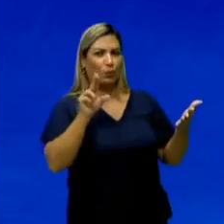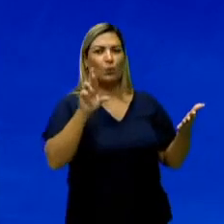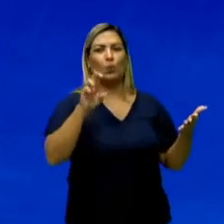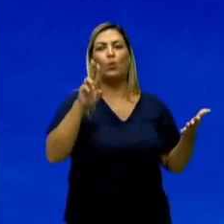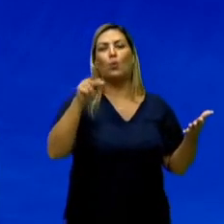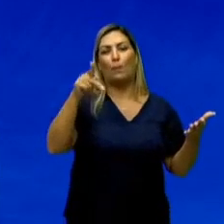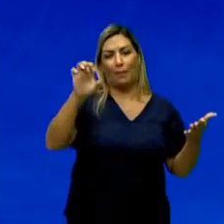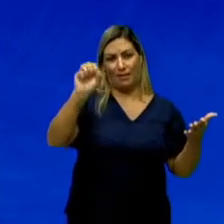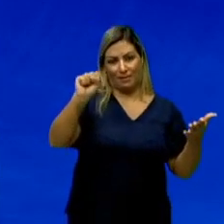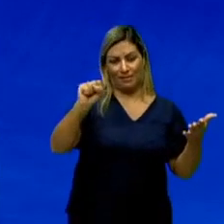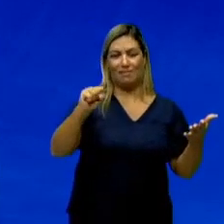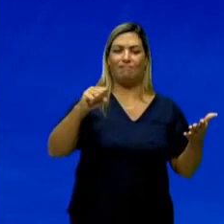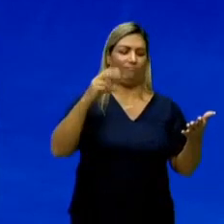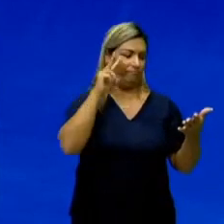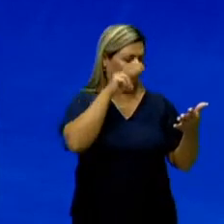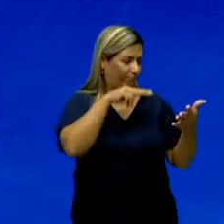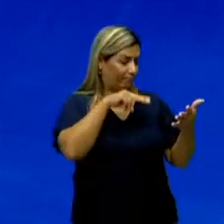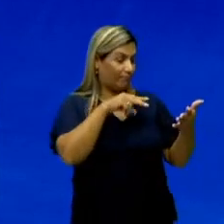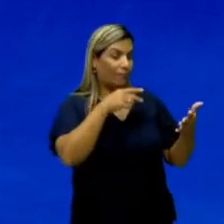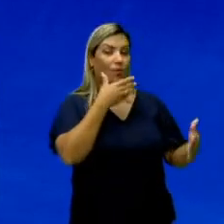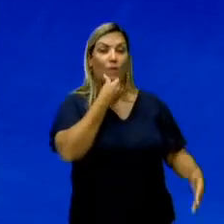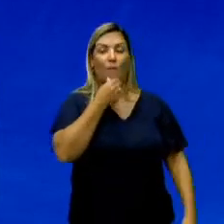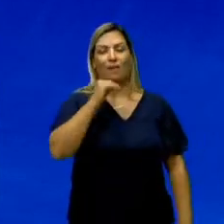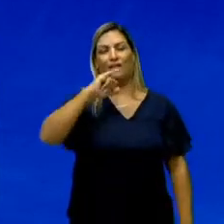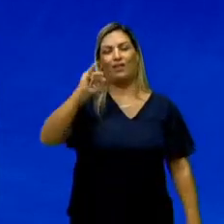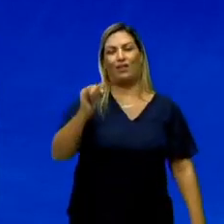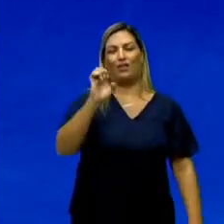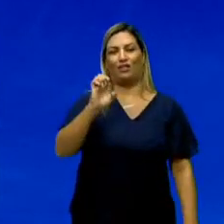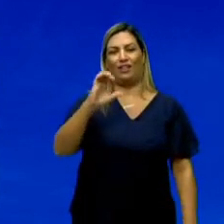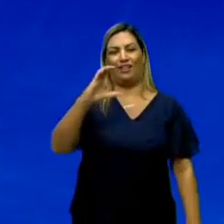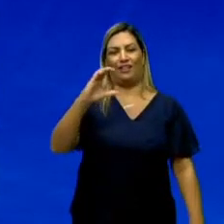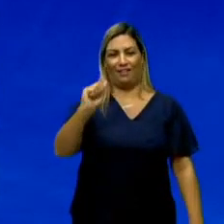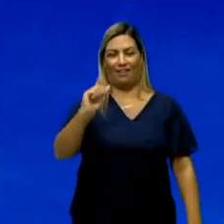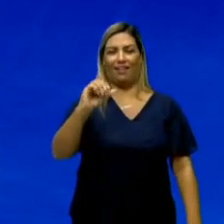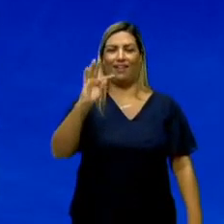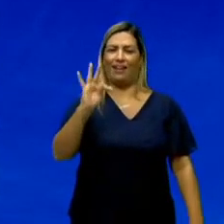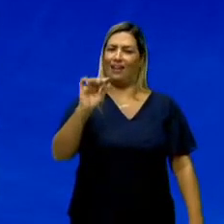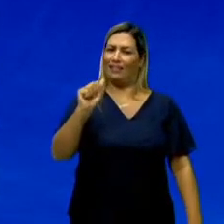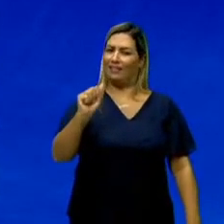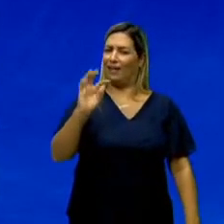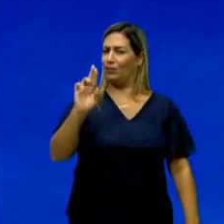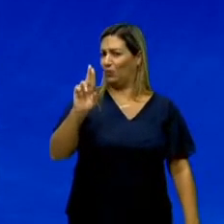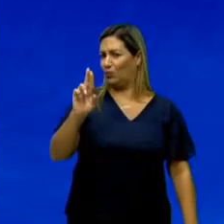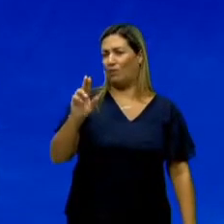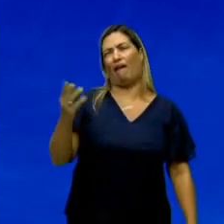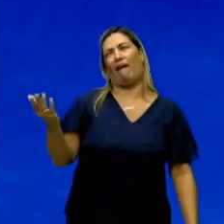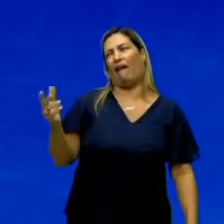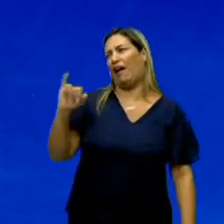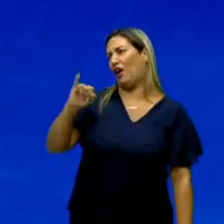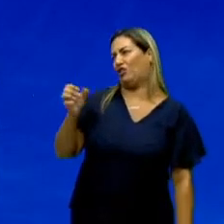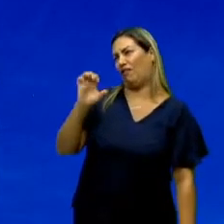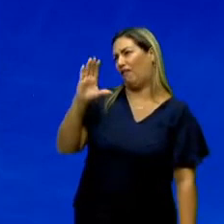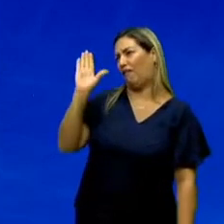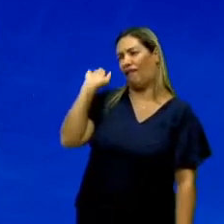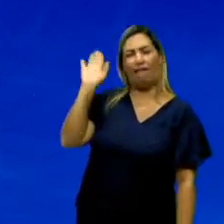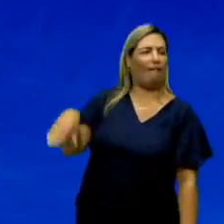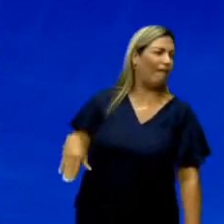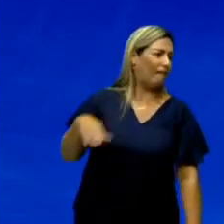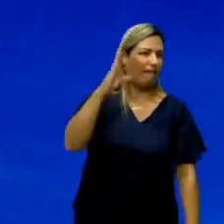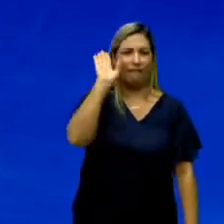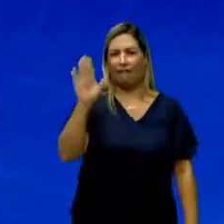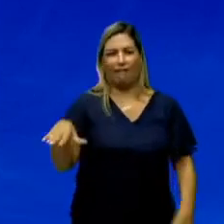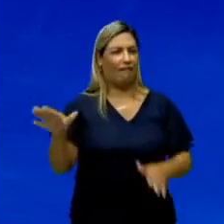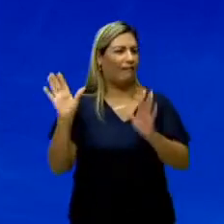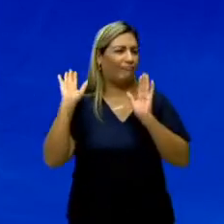Urupês, identificasse melhor, que é o Jeca Tatu. Às vezes a gente pensa assim, ah, Jeca, não vou dar. Mas,